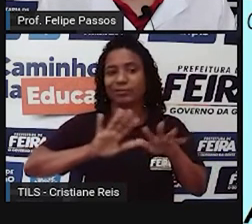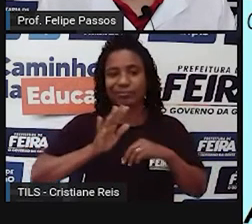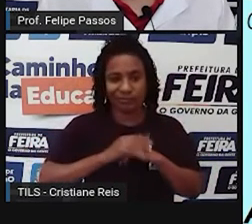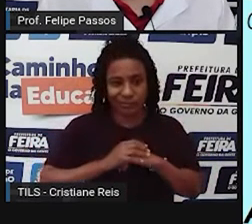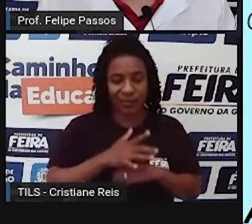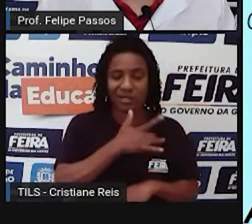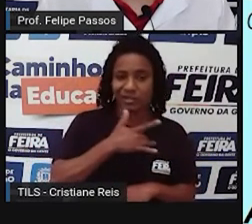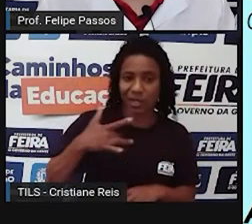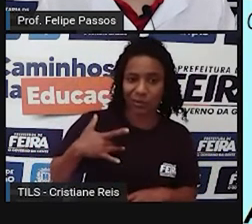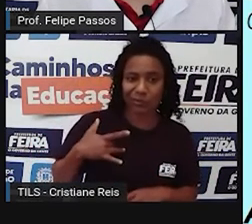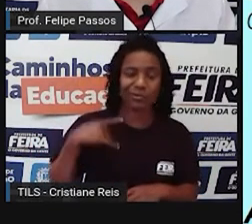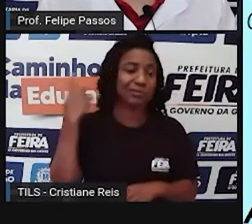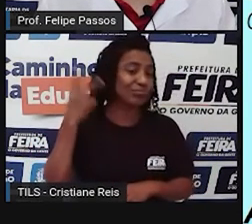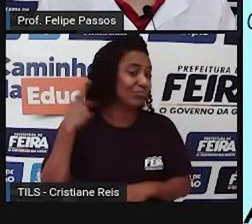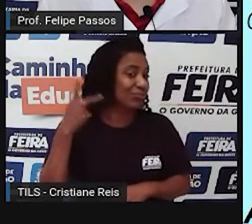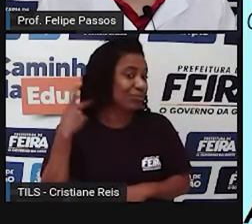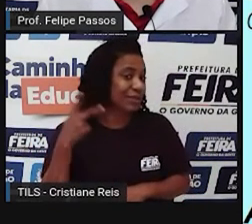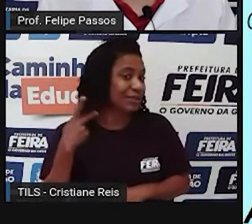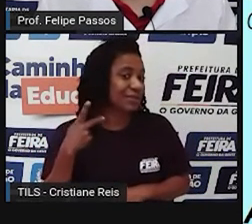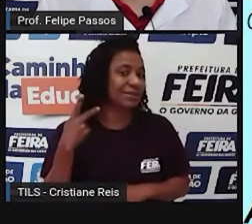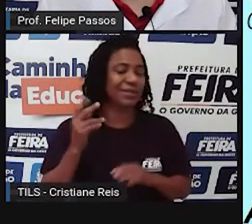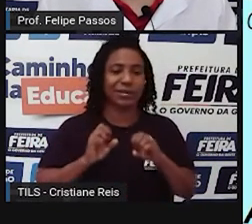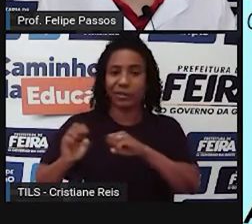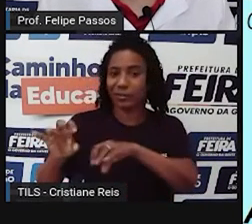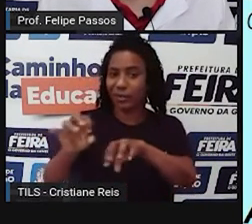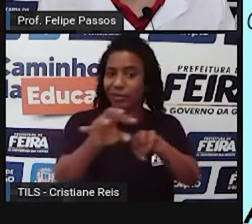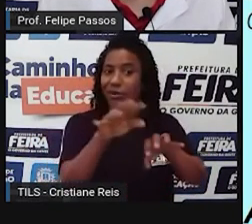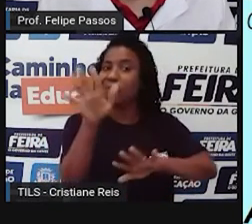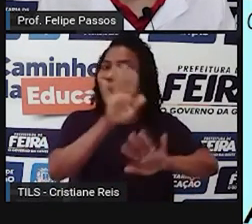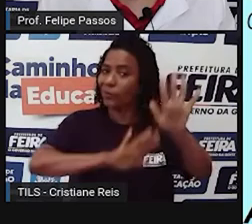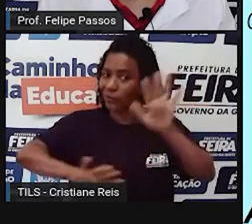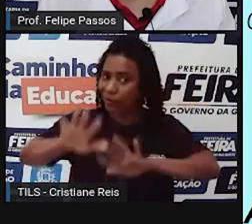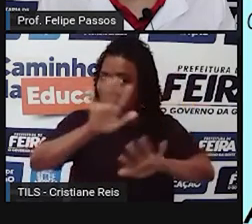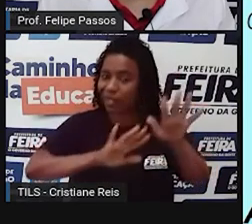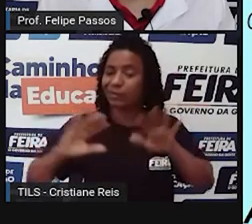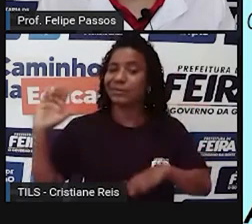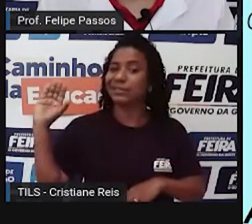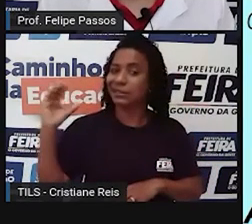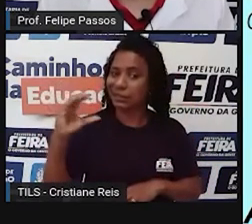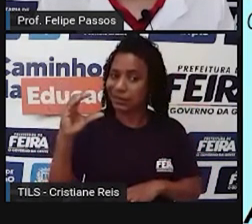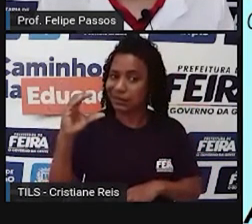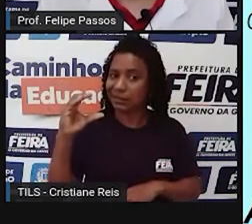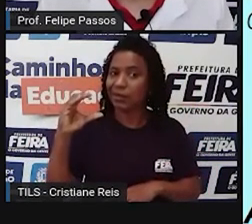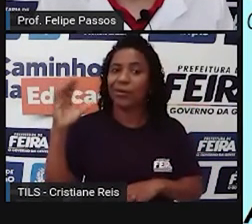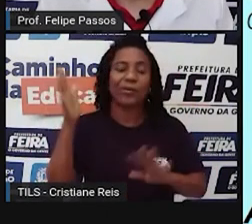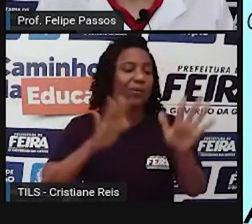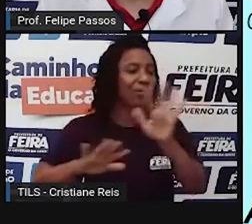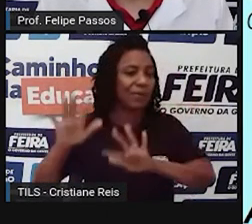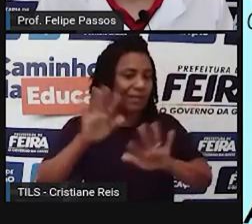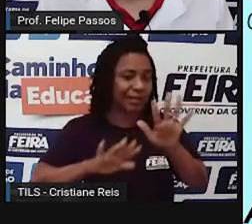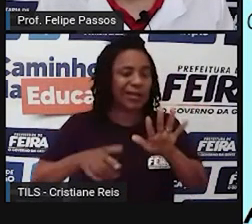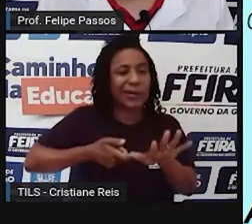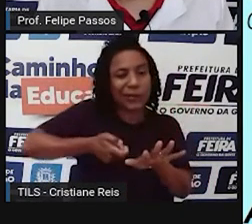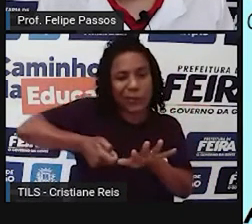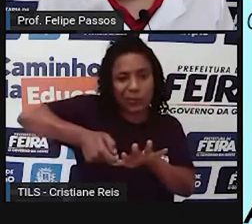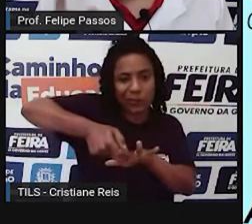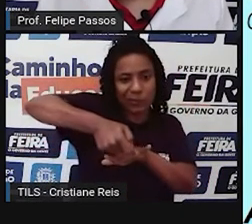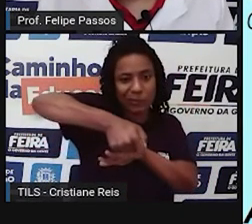política, educação, enfim, ciência, principalmente, muito afetado pelas fake news.